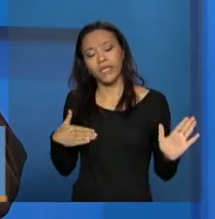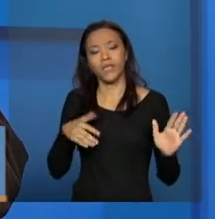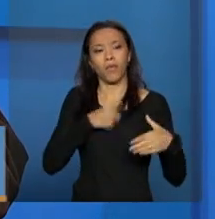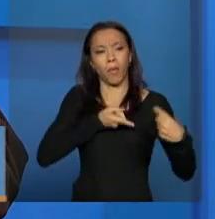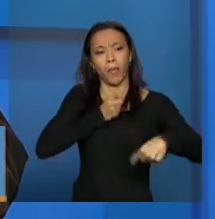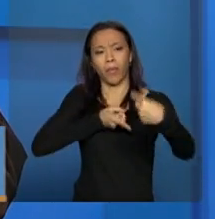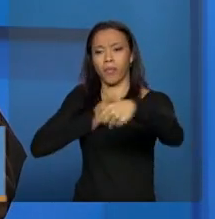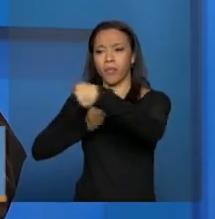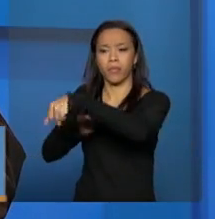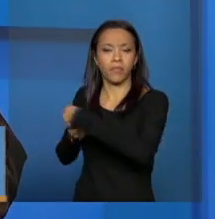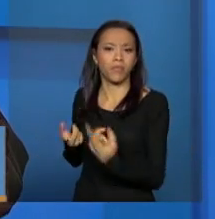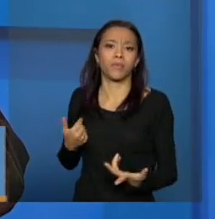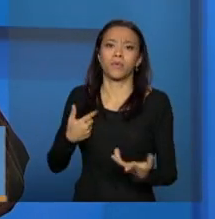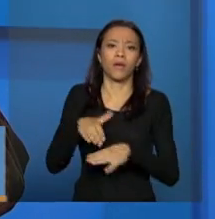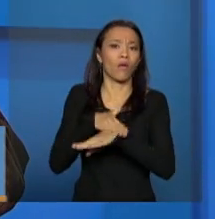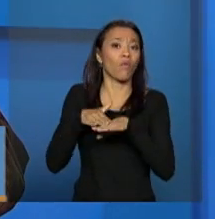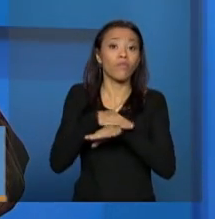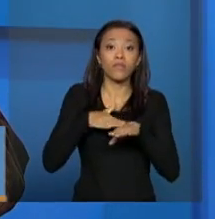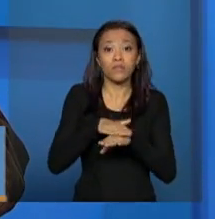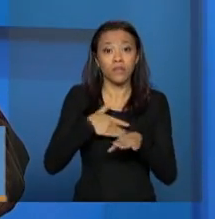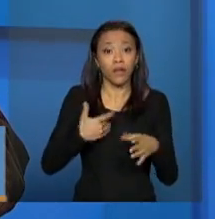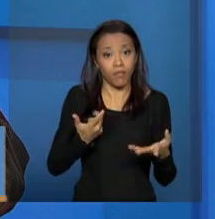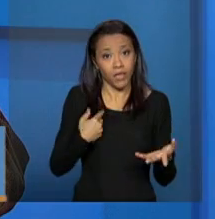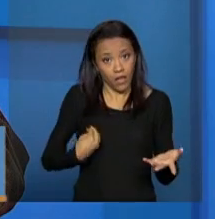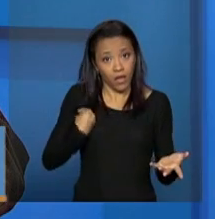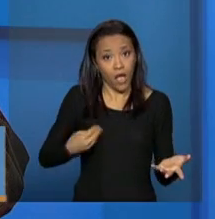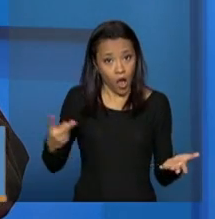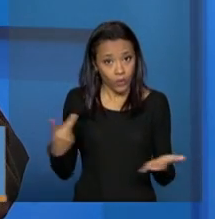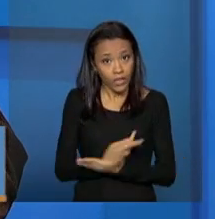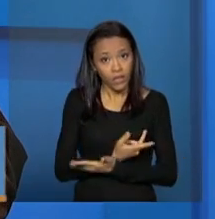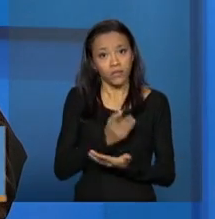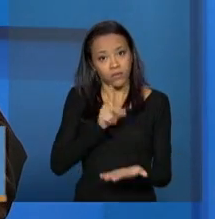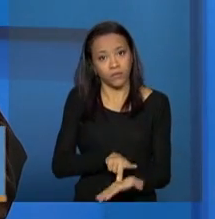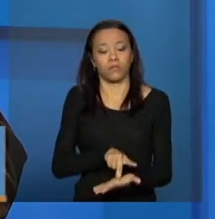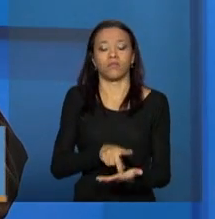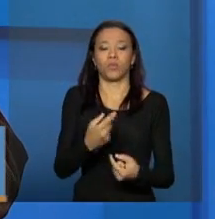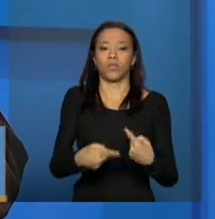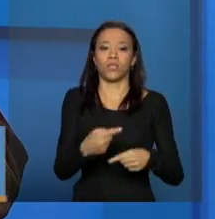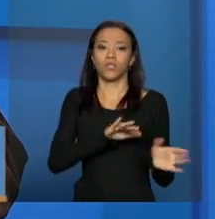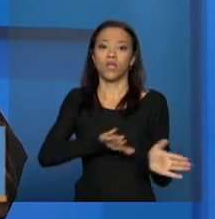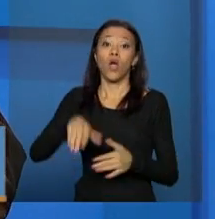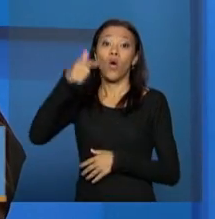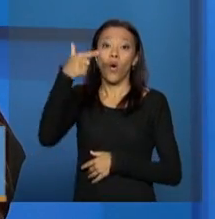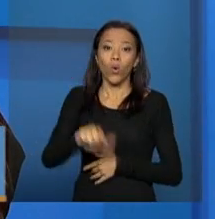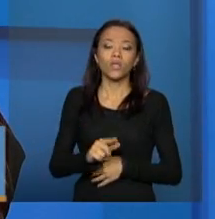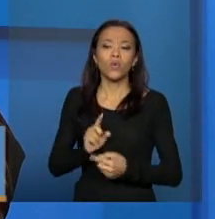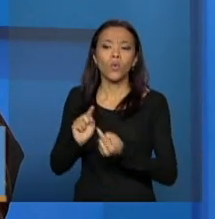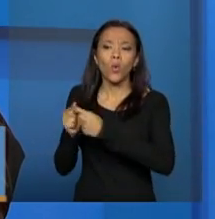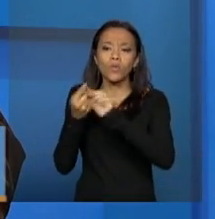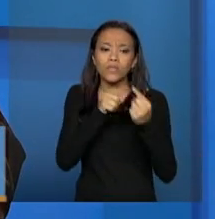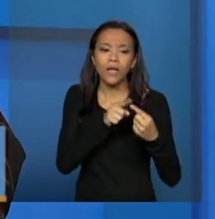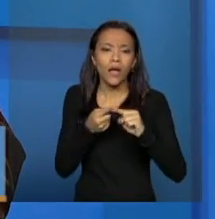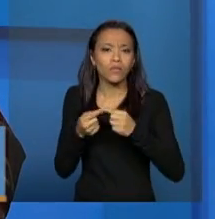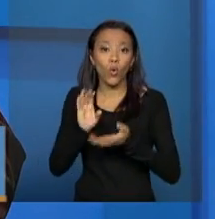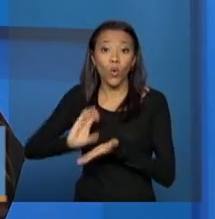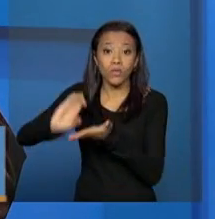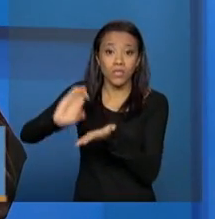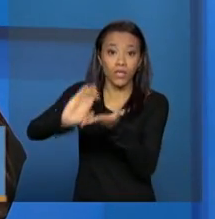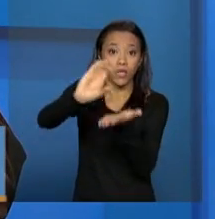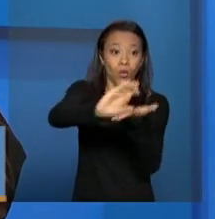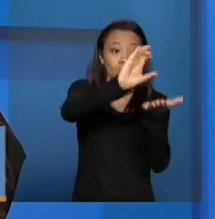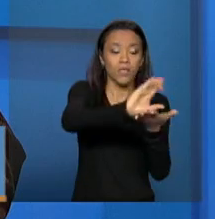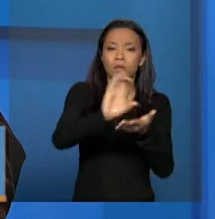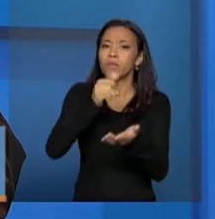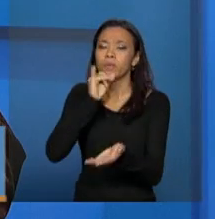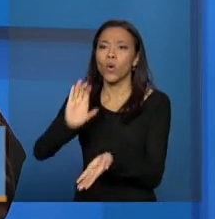pactos entre essas políticas para poder acontecer. Outra coisa é questão da articulação entre conselhos, né, a gente tem discutido, por exemplo, com o Conselho de